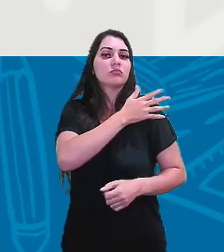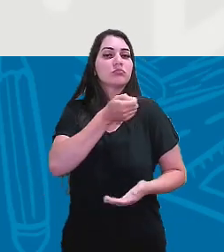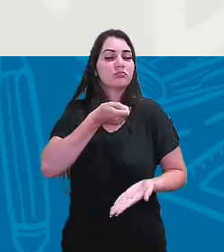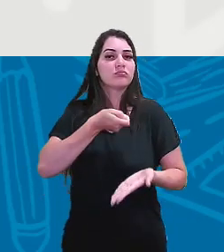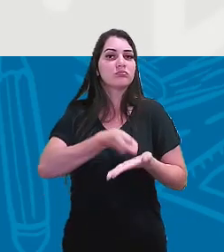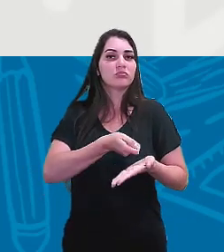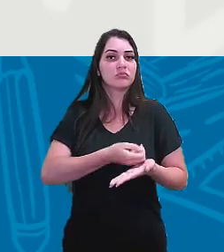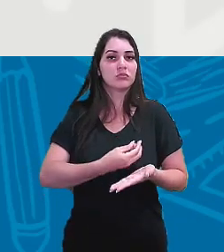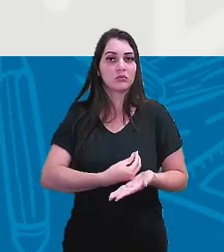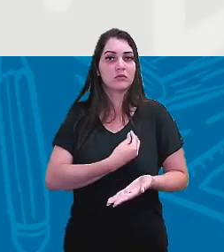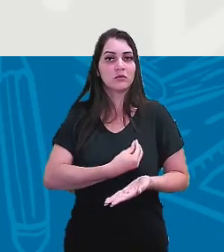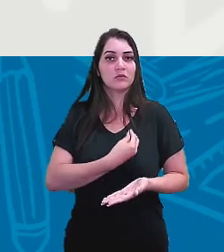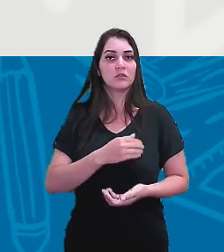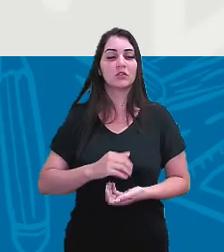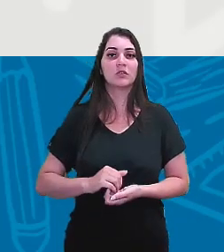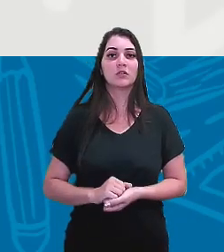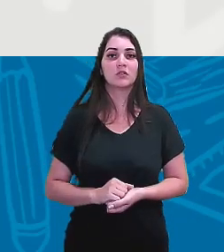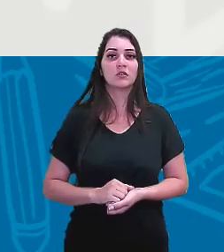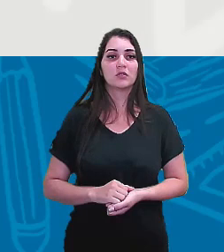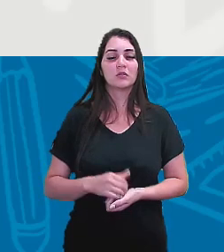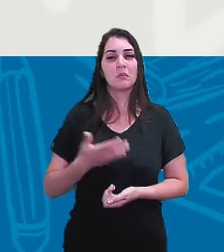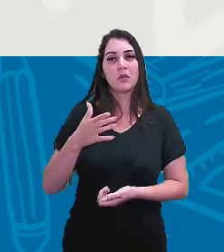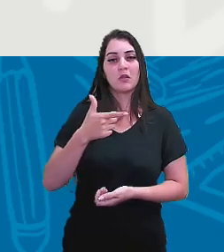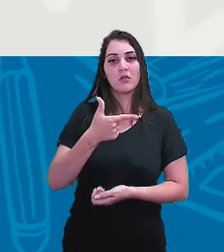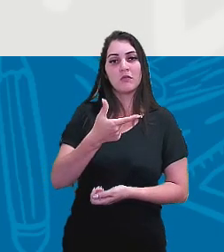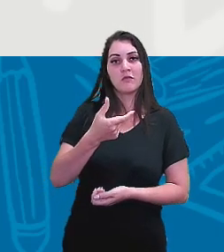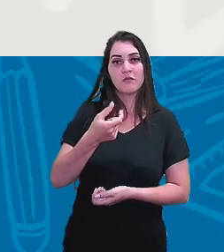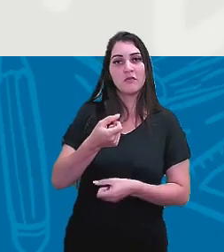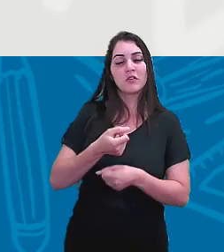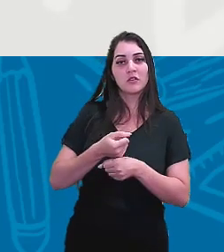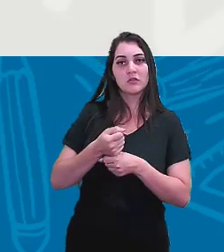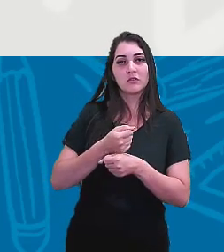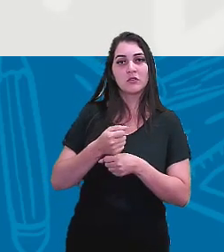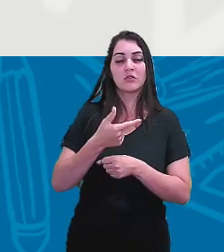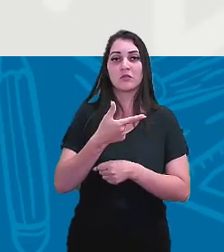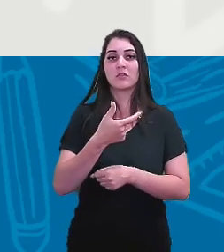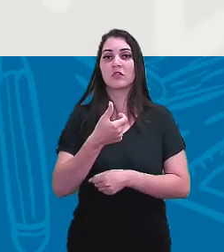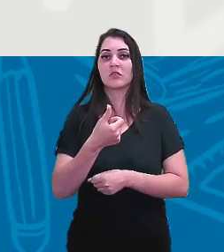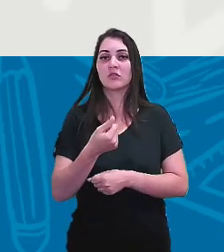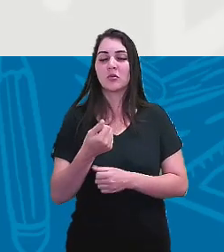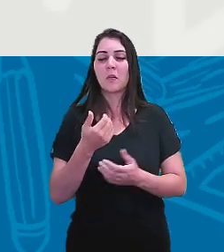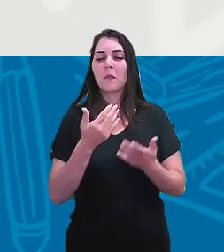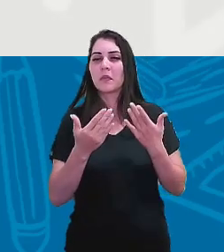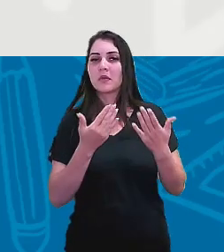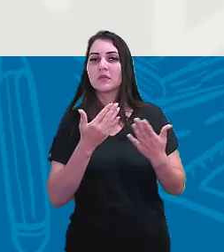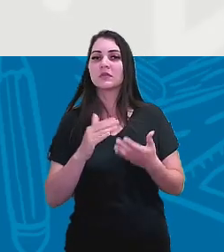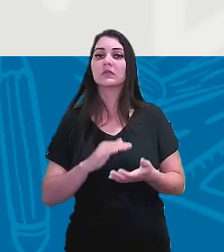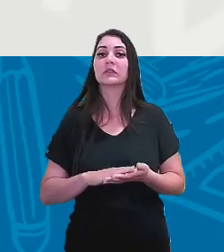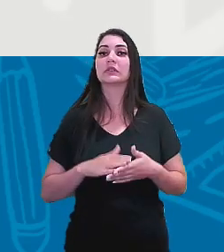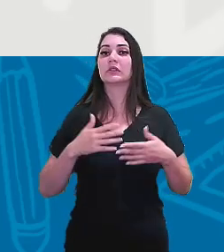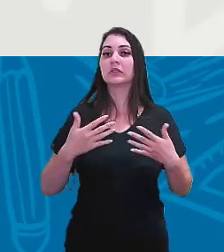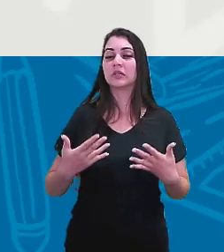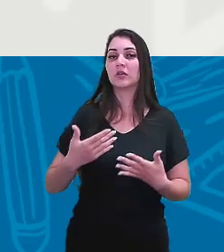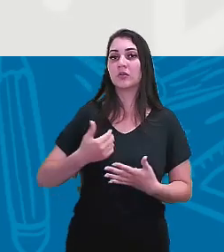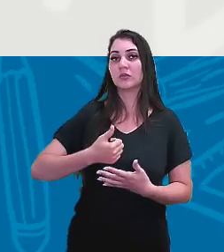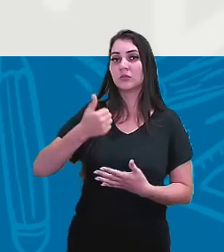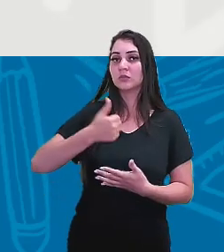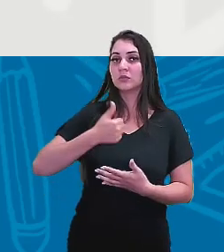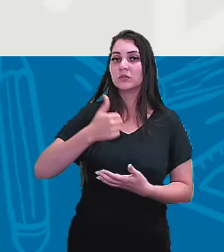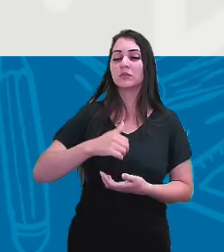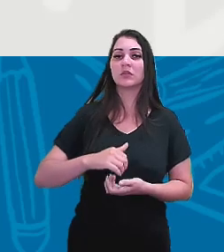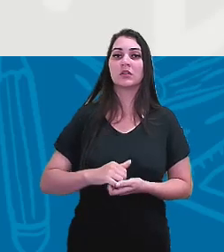de cerca de 20 anos, 21 anos aproximadamente. Então, primeiro